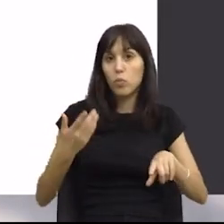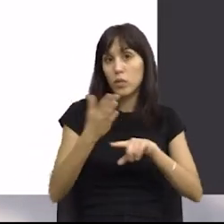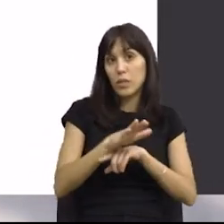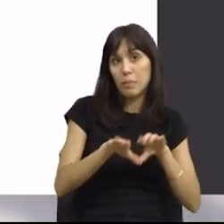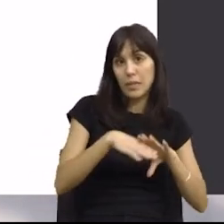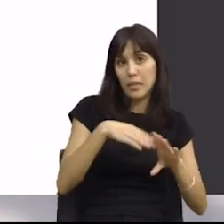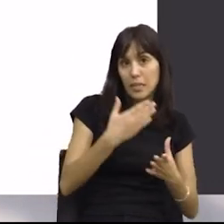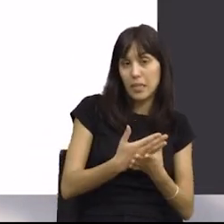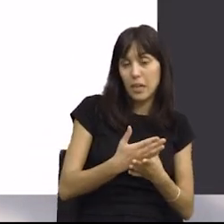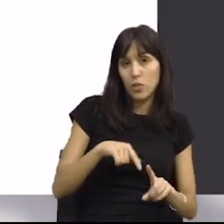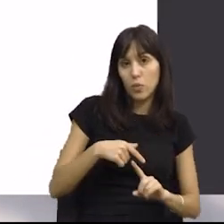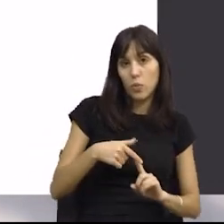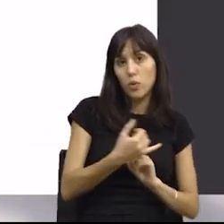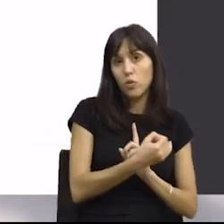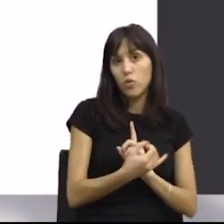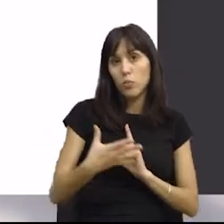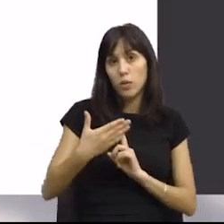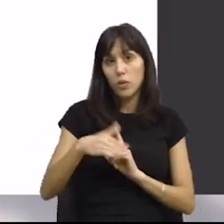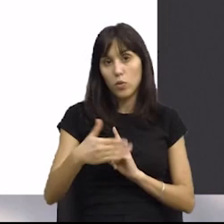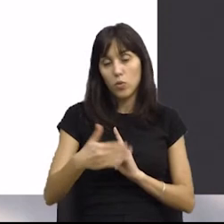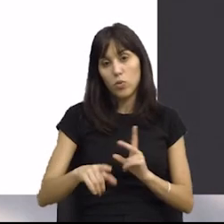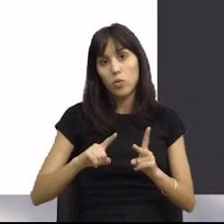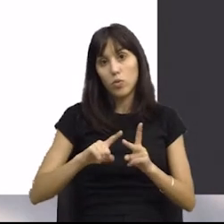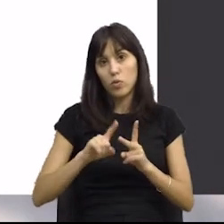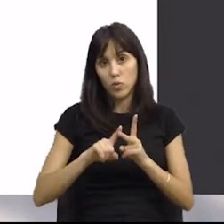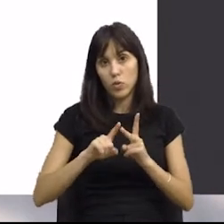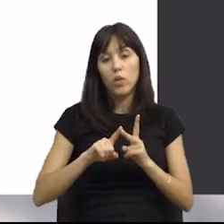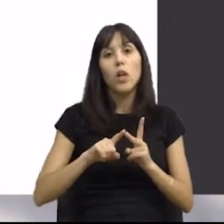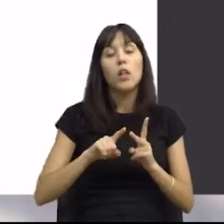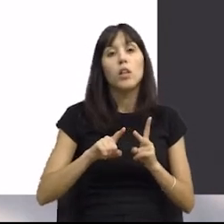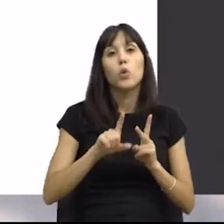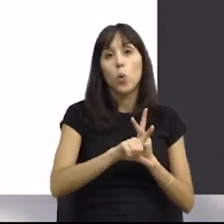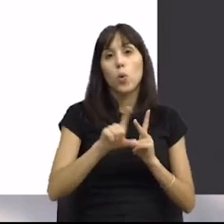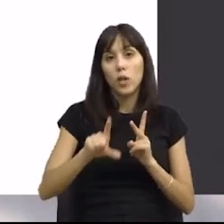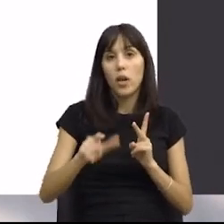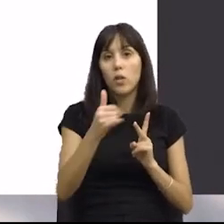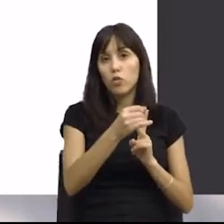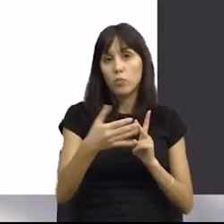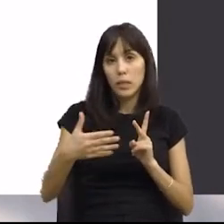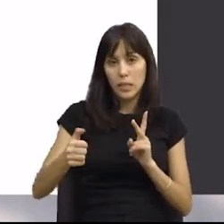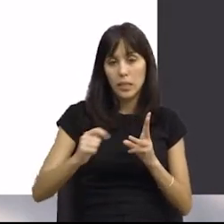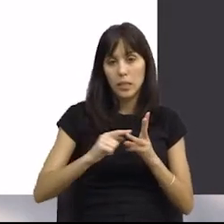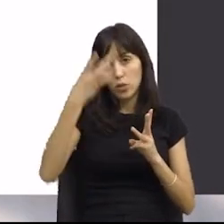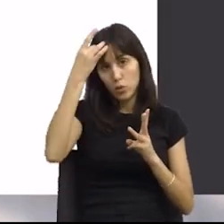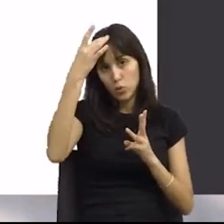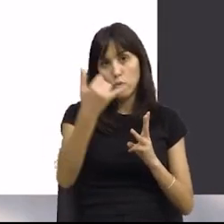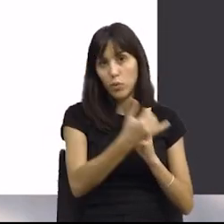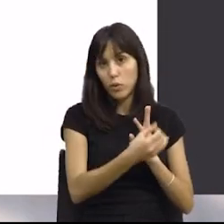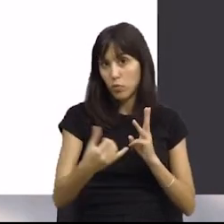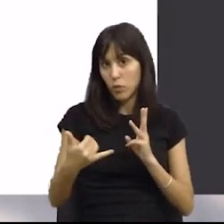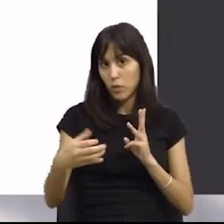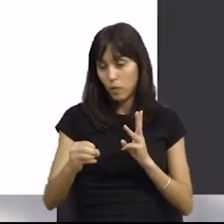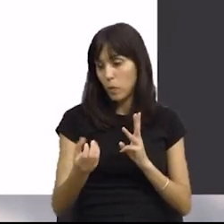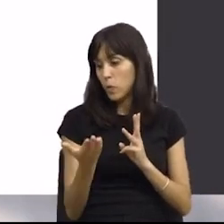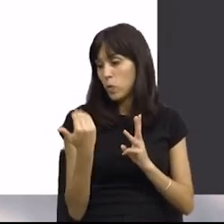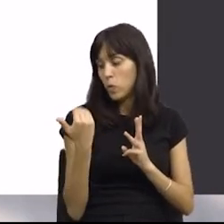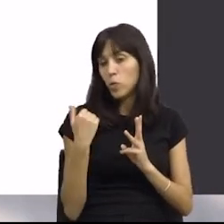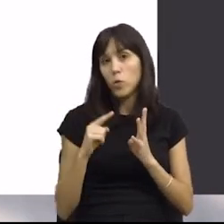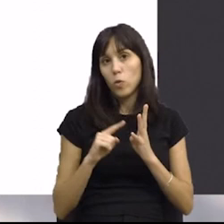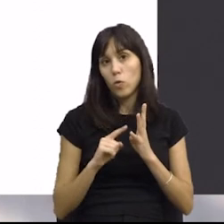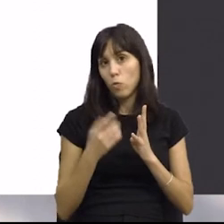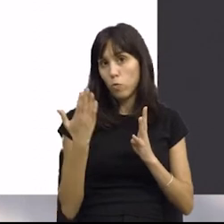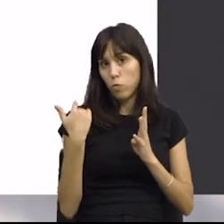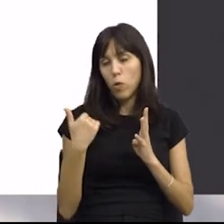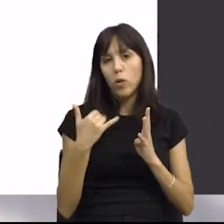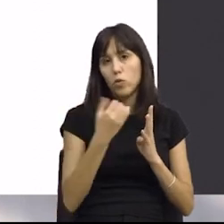Cascais, em 2011, temos o exemplo do Olé, em 2015, Setúbal, em 2020, recentemente Amaz, em 2021,